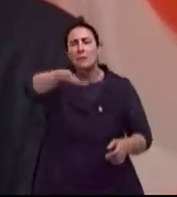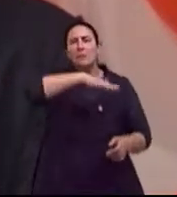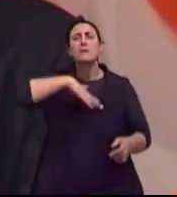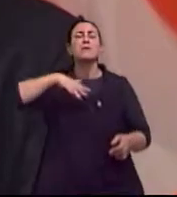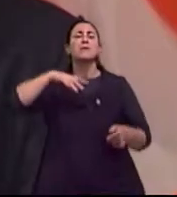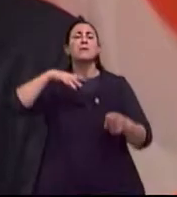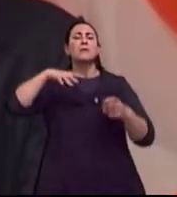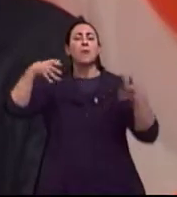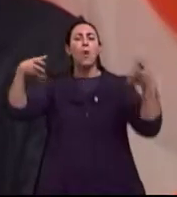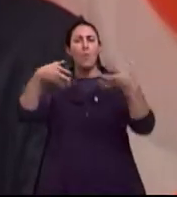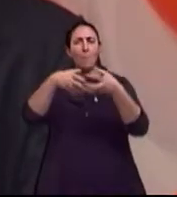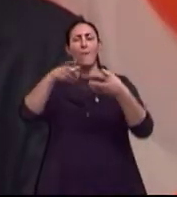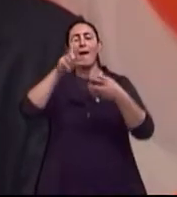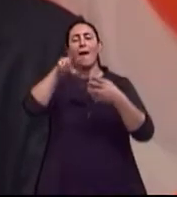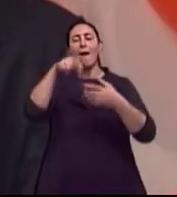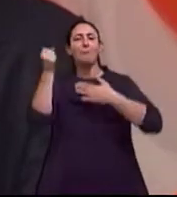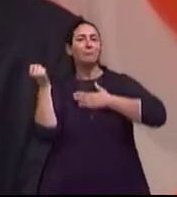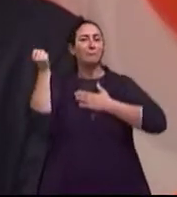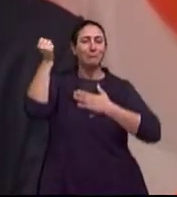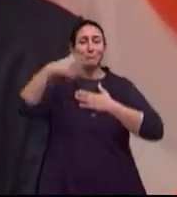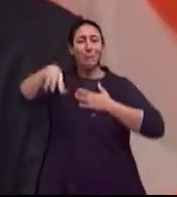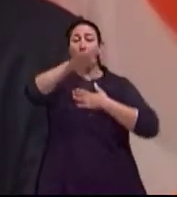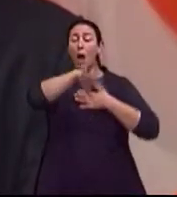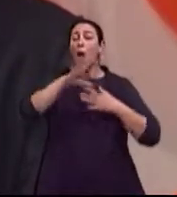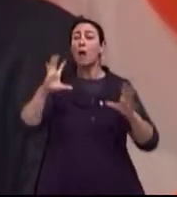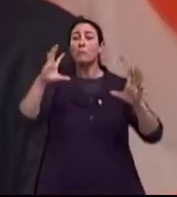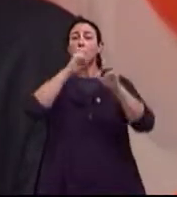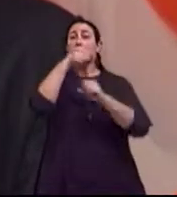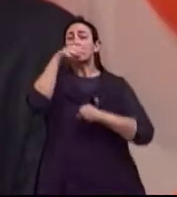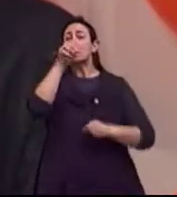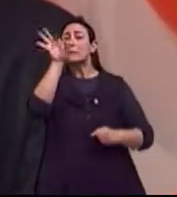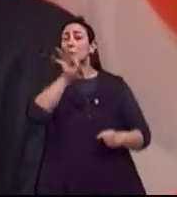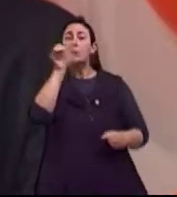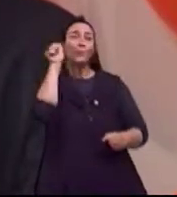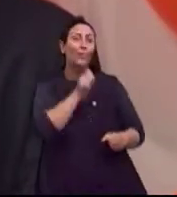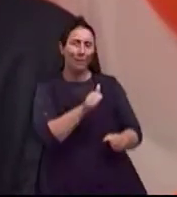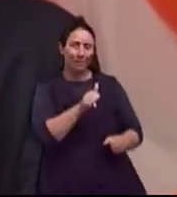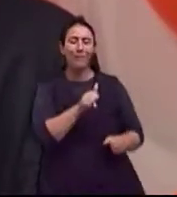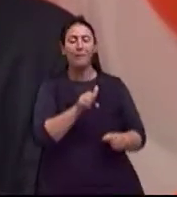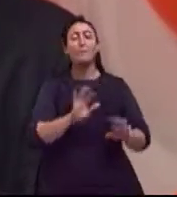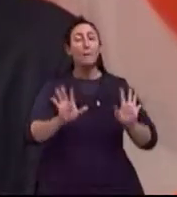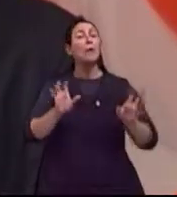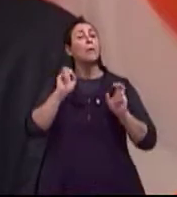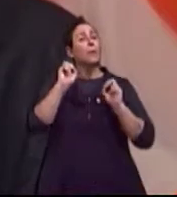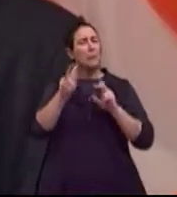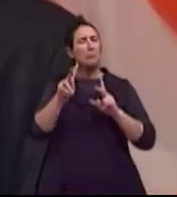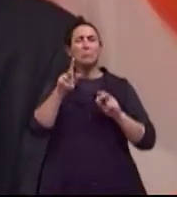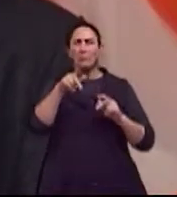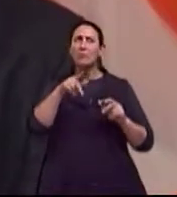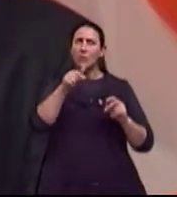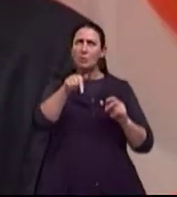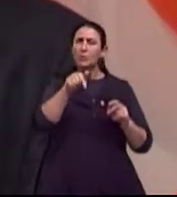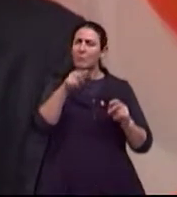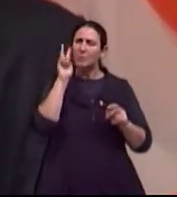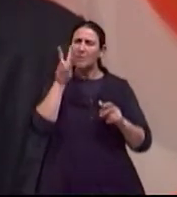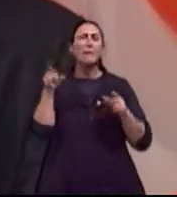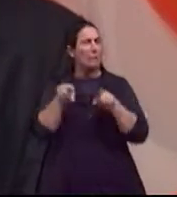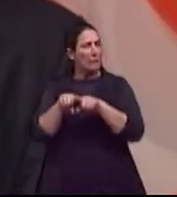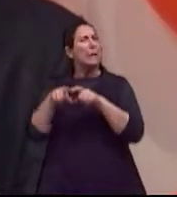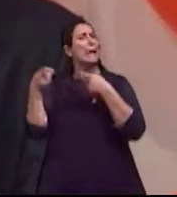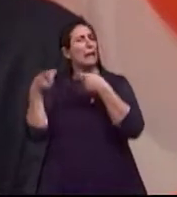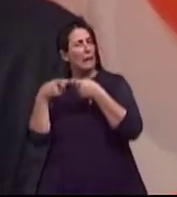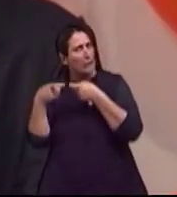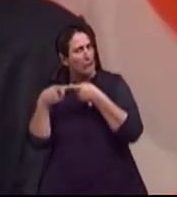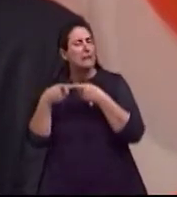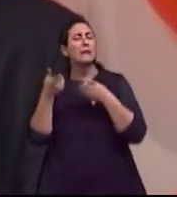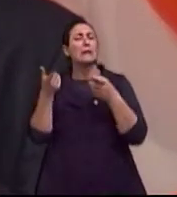bailes é feminino. É porque também essa é uma outra característica que nós encontramos, mesmo em clínica e tudo mais,